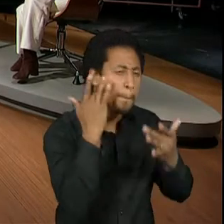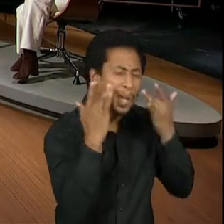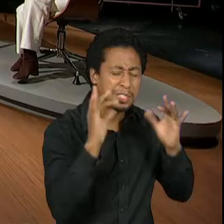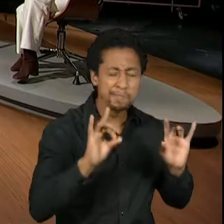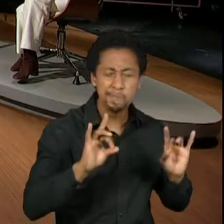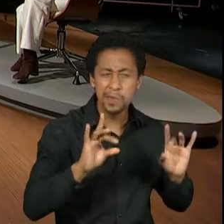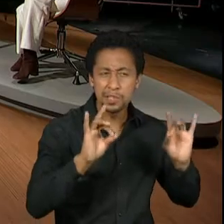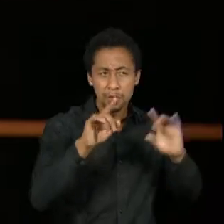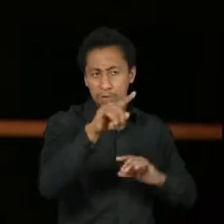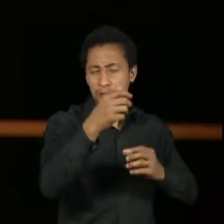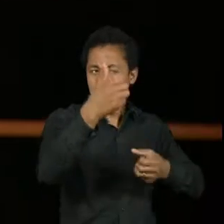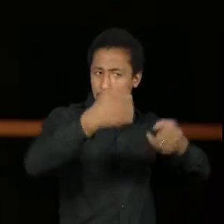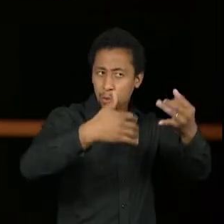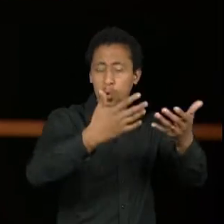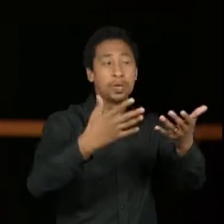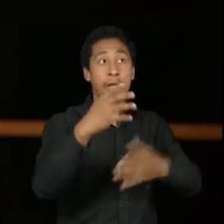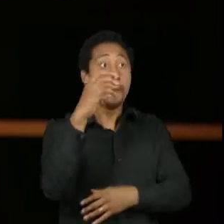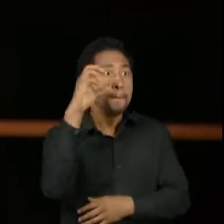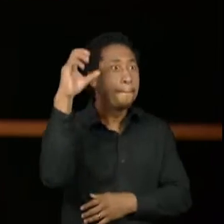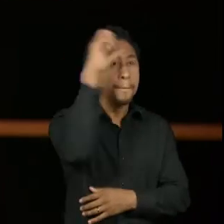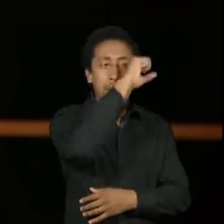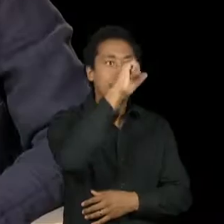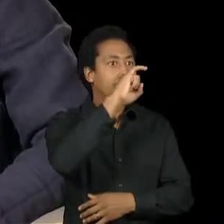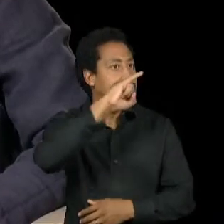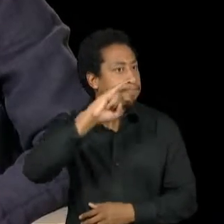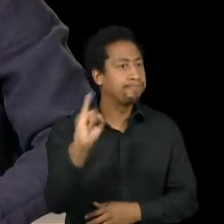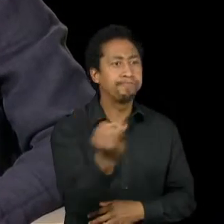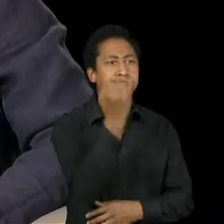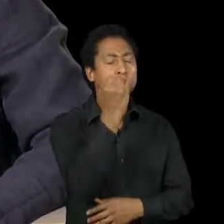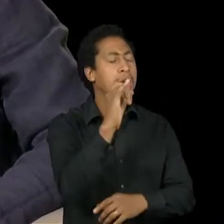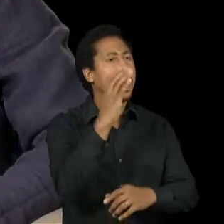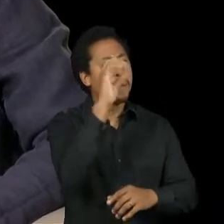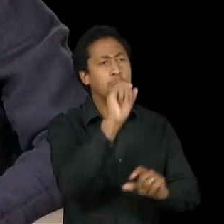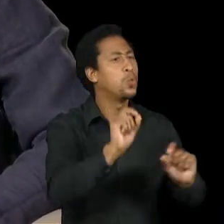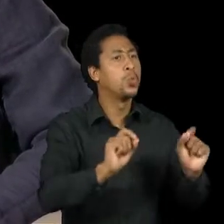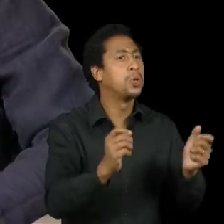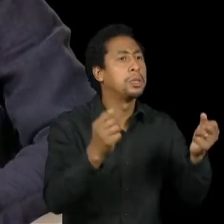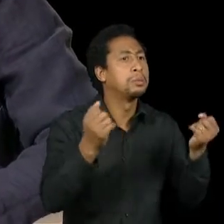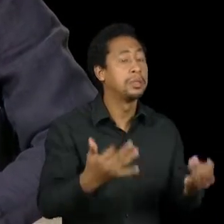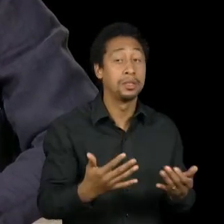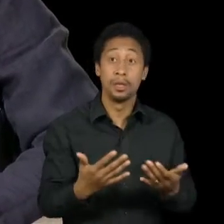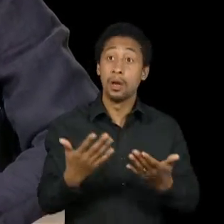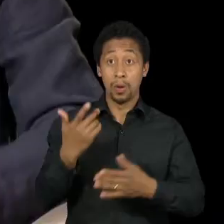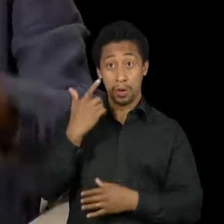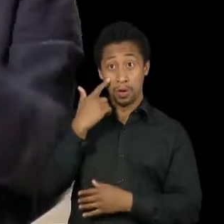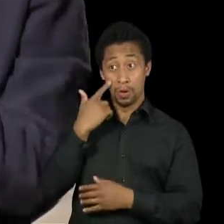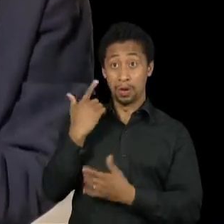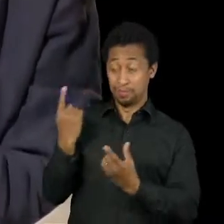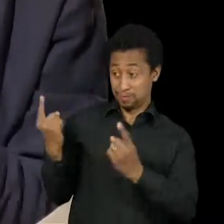uma grande lição. Que lição foi essa? Não se pode fazer Rei Lier com o próprio pai.